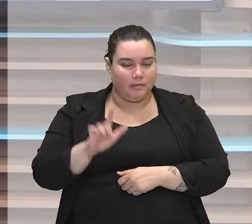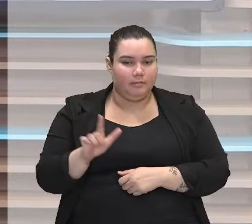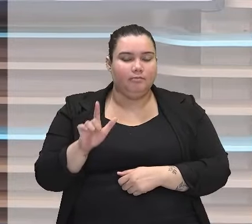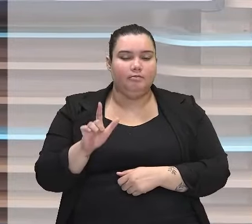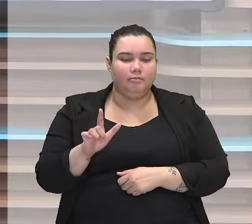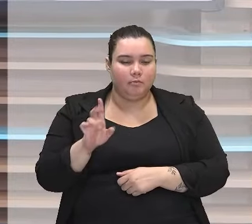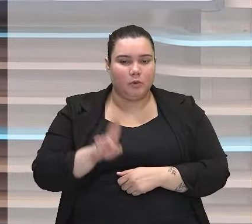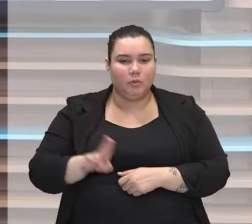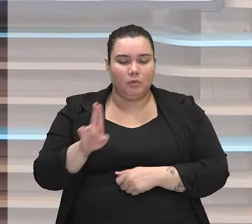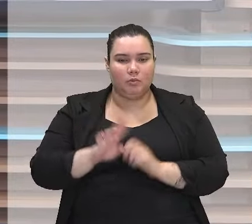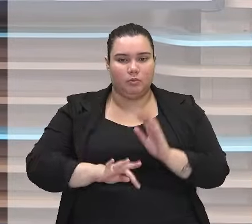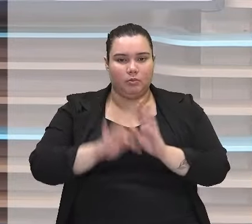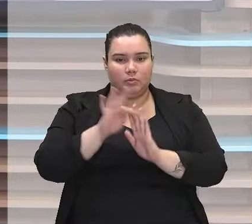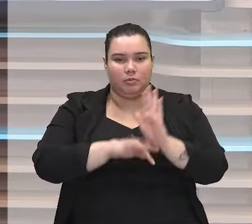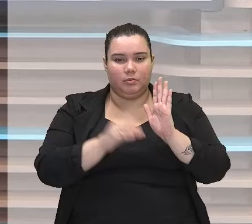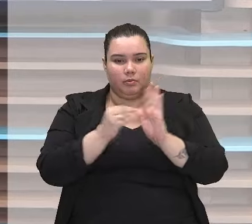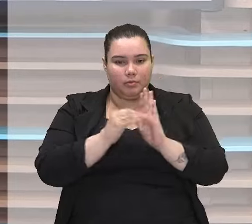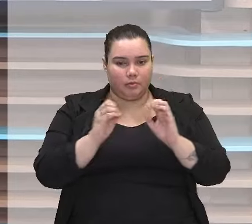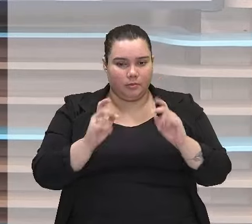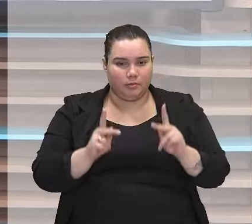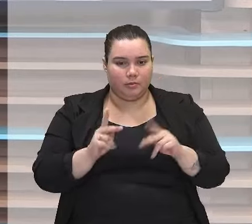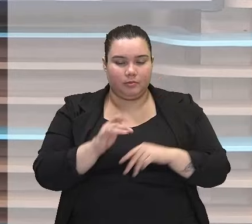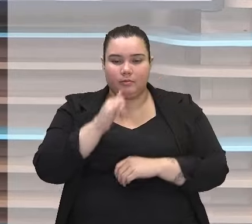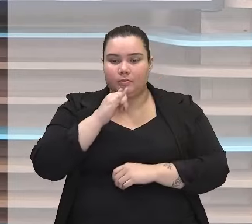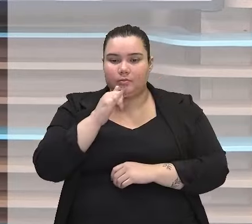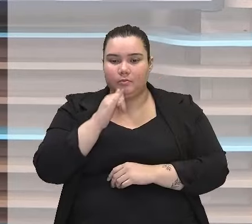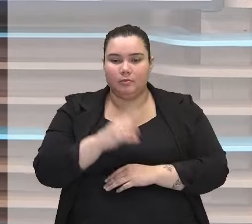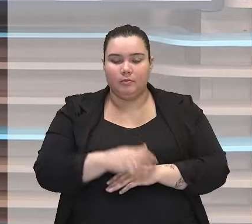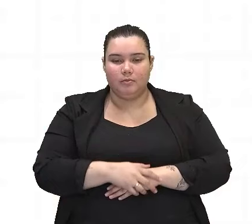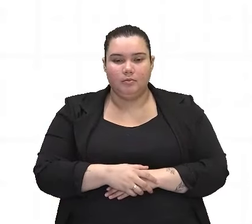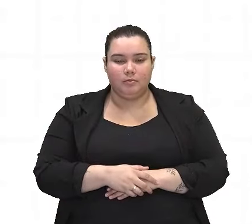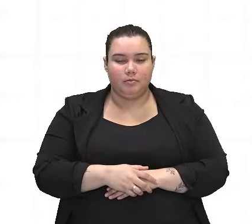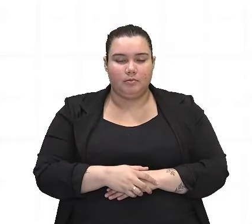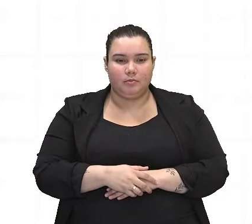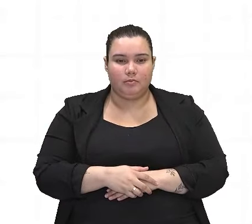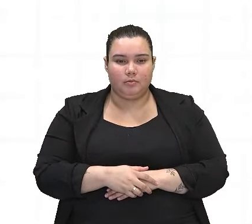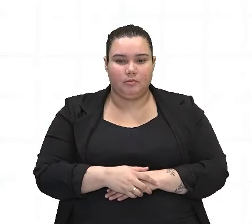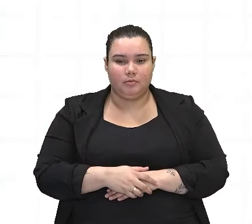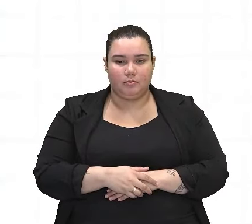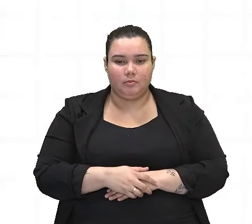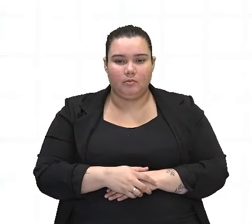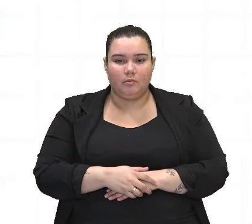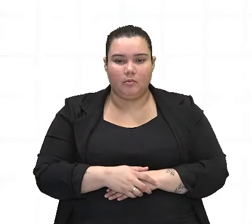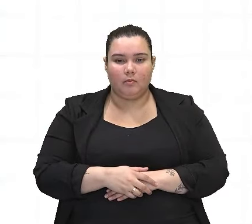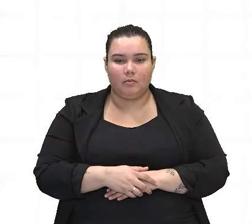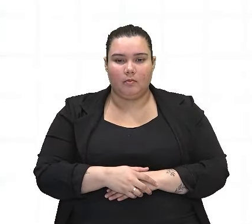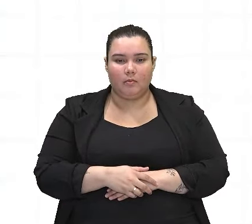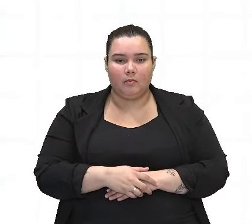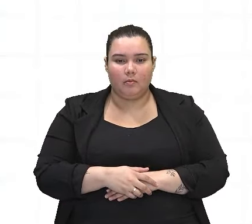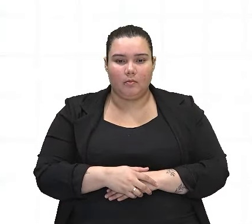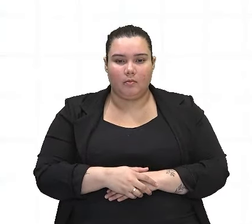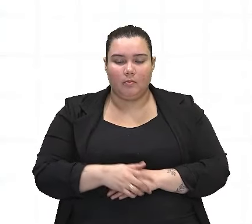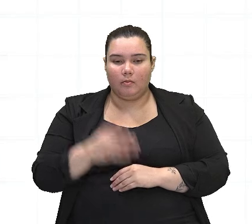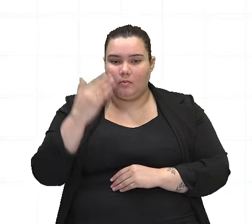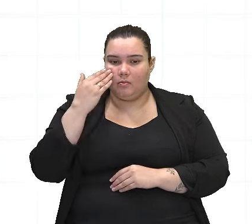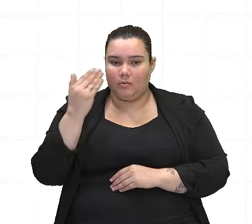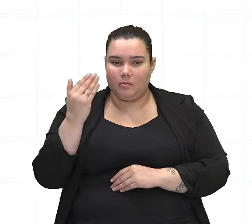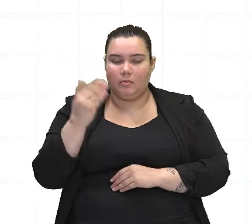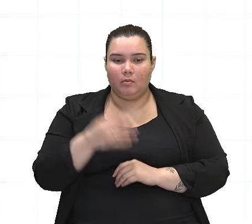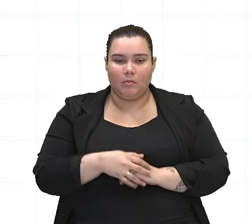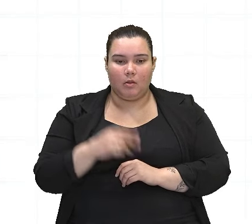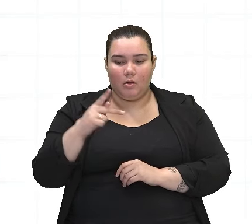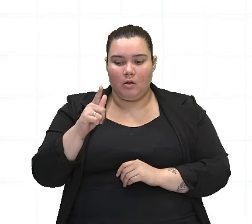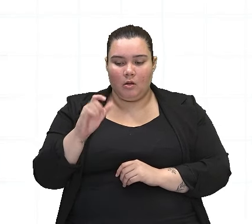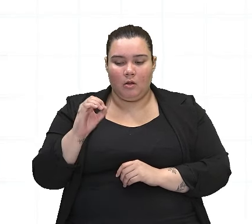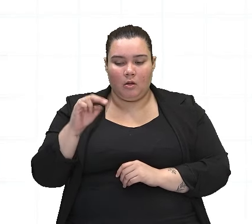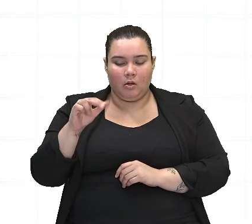é bem-vindo ao texto literário. Vamos ao exemplo? Então, vamos observar aqui mais um exemplo de pleonasmo. Claro que o pleonasmo é